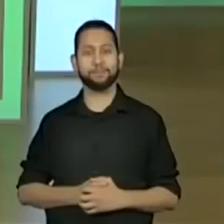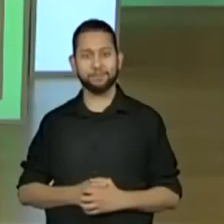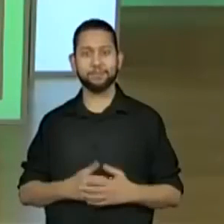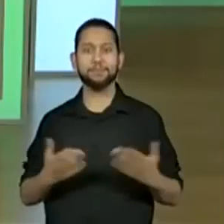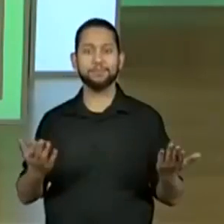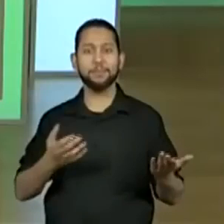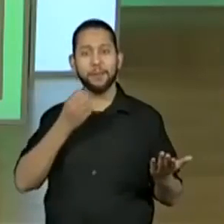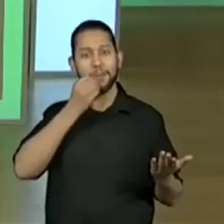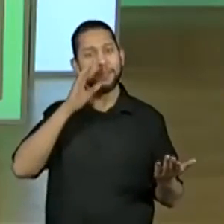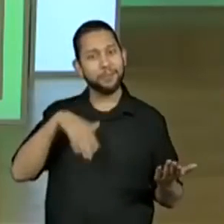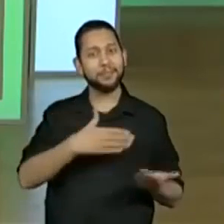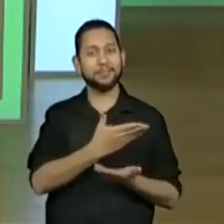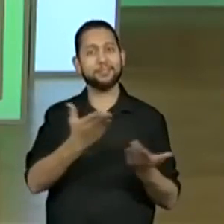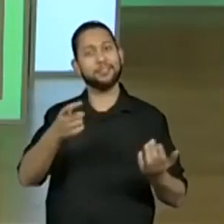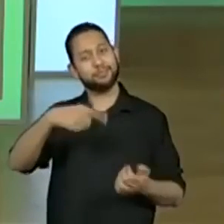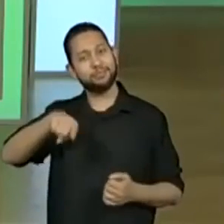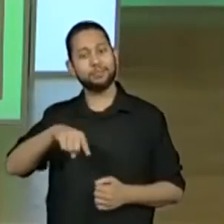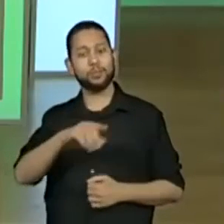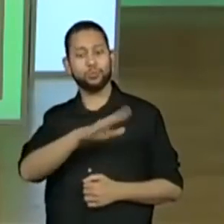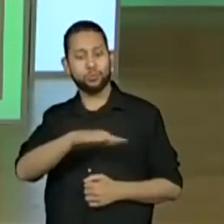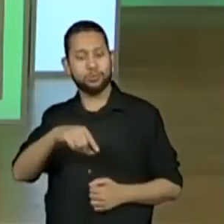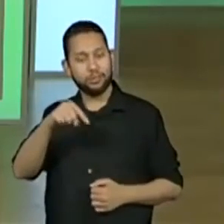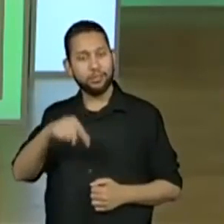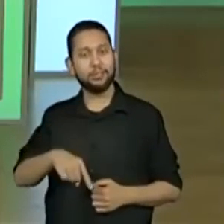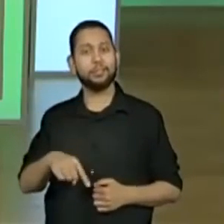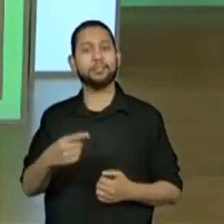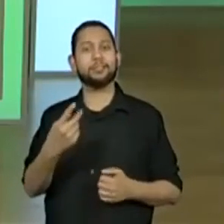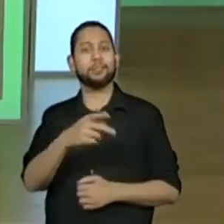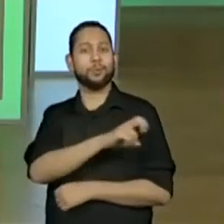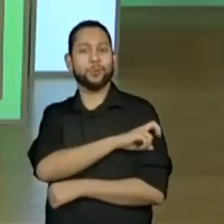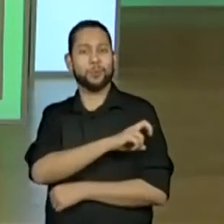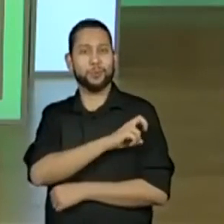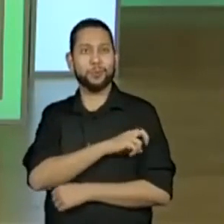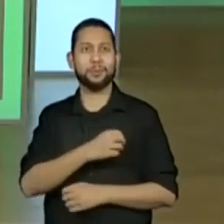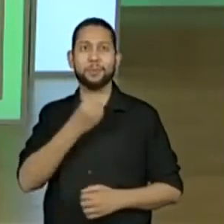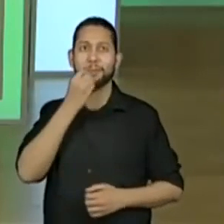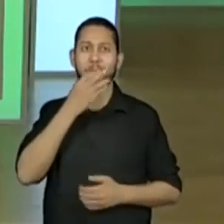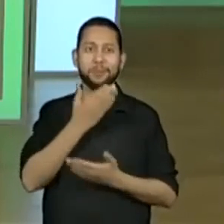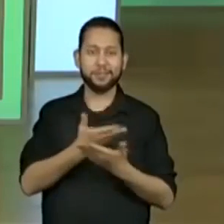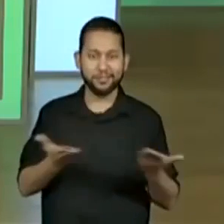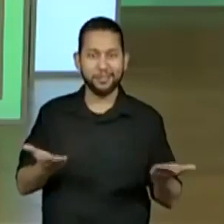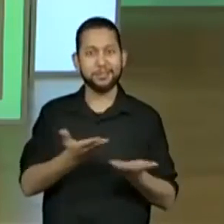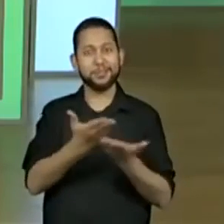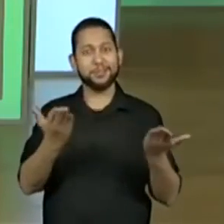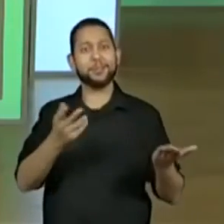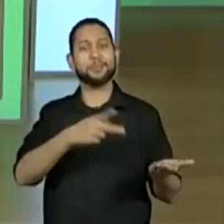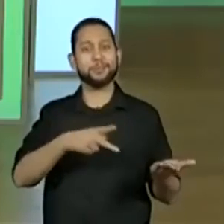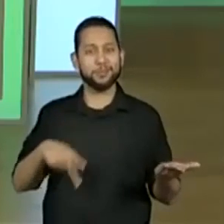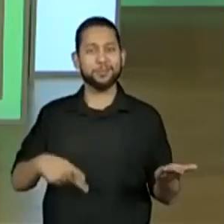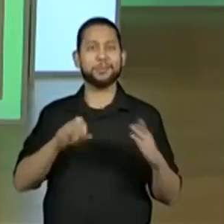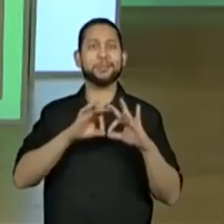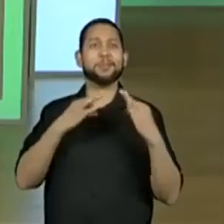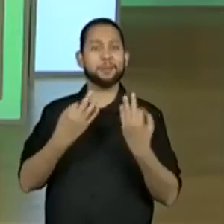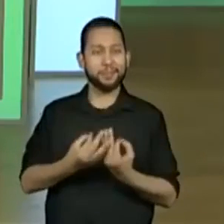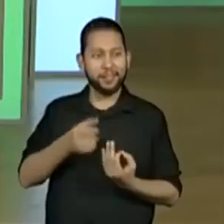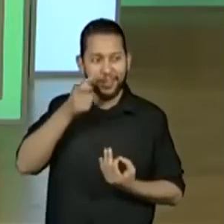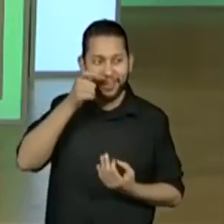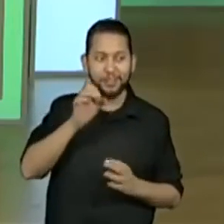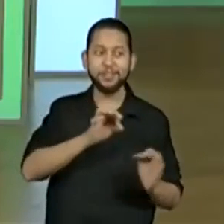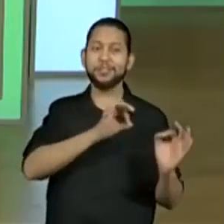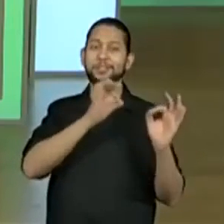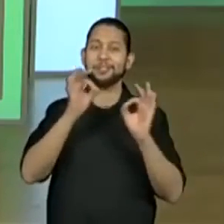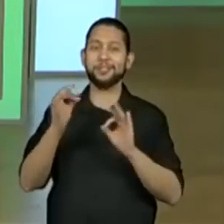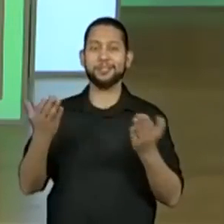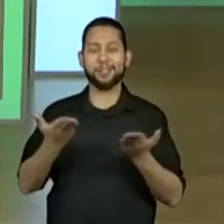Boa tarde, estudante do quinto ano. Boa tarde e bem-vindos, professores, pais que acompanham essa aula pelos canais